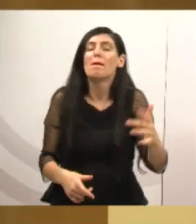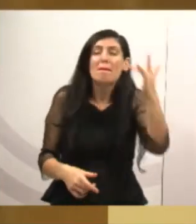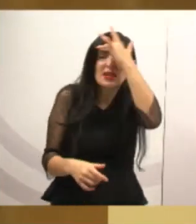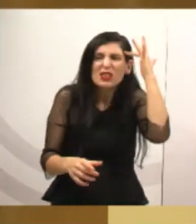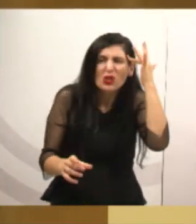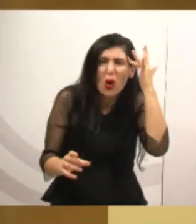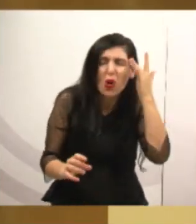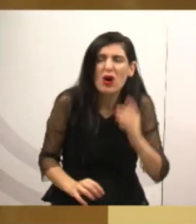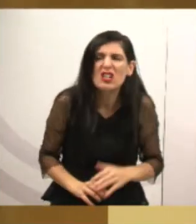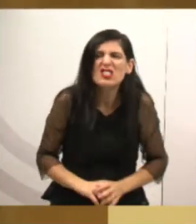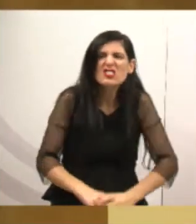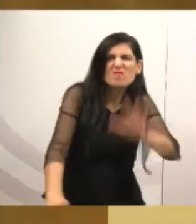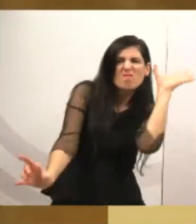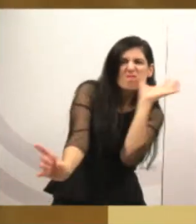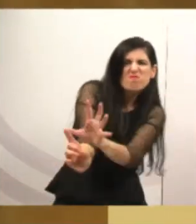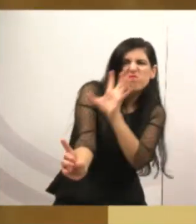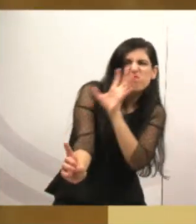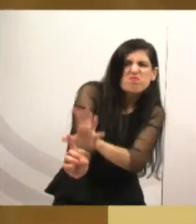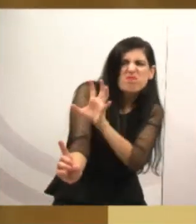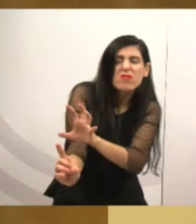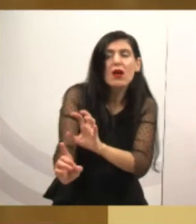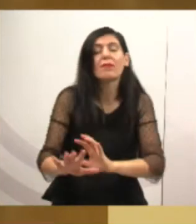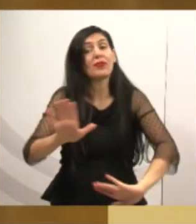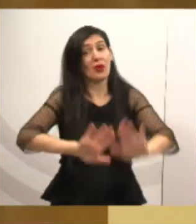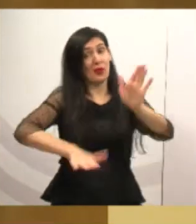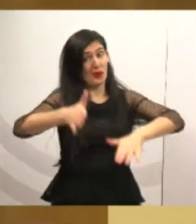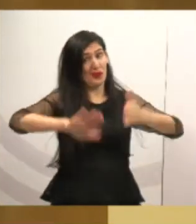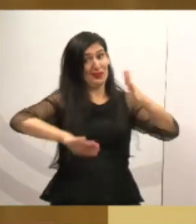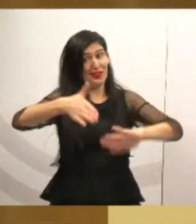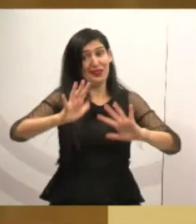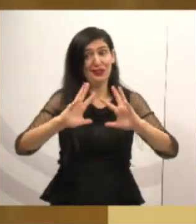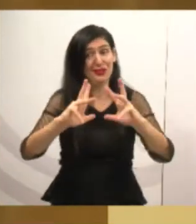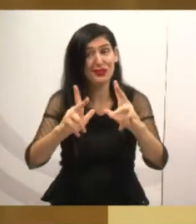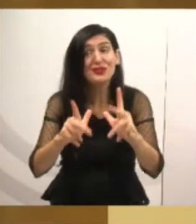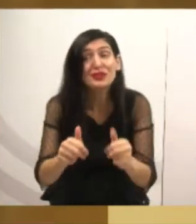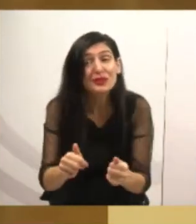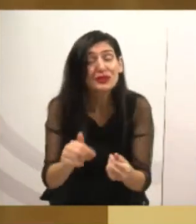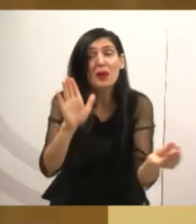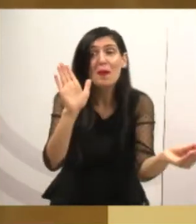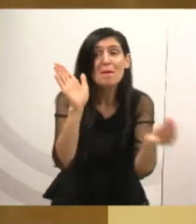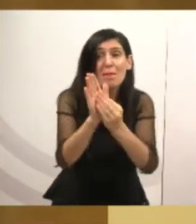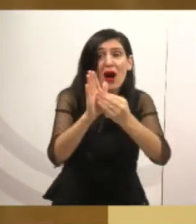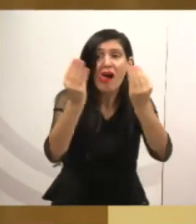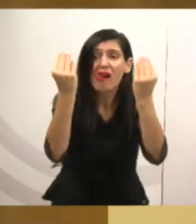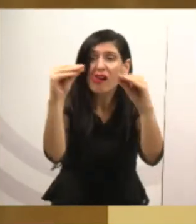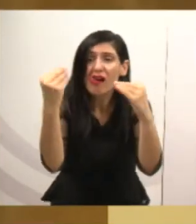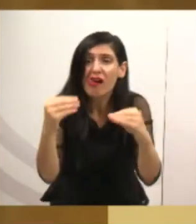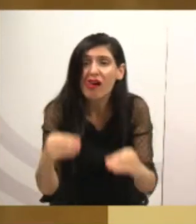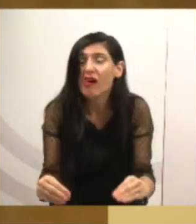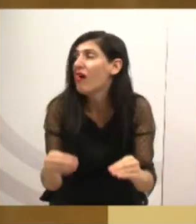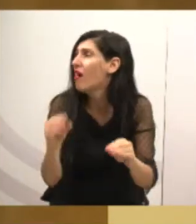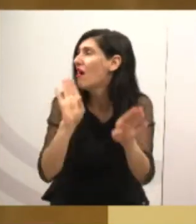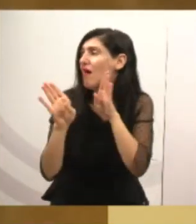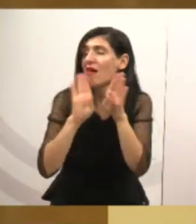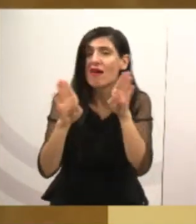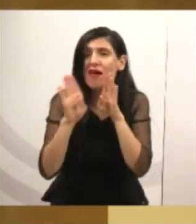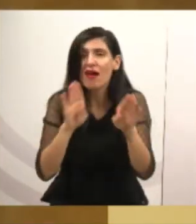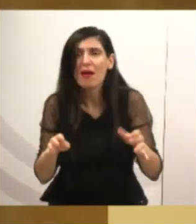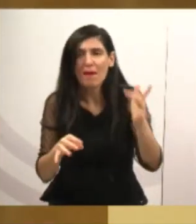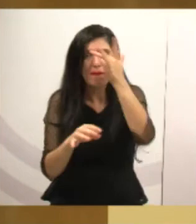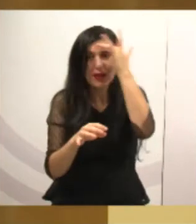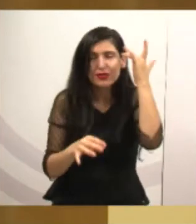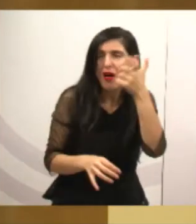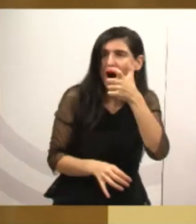sociais, os meios de comunicação, tudo que você posta, as pessoas estão ali vendo, estão assistindo, estão acompanhando, isso é